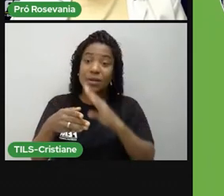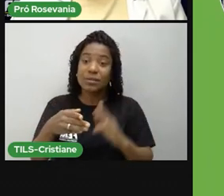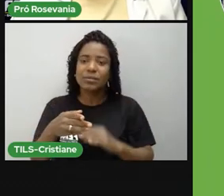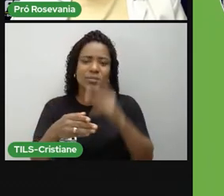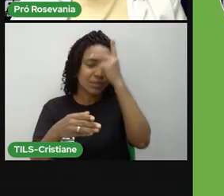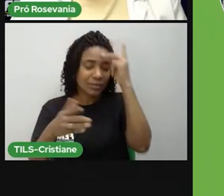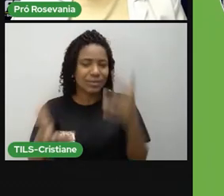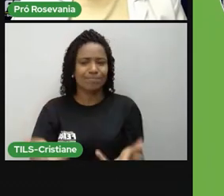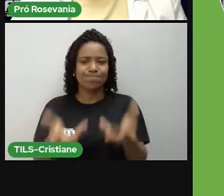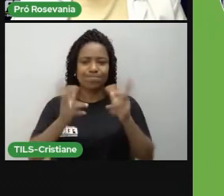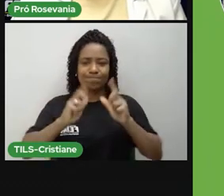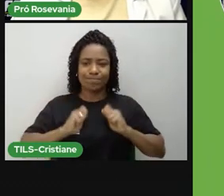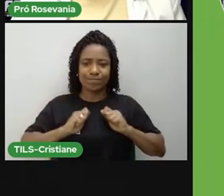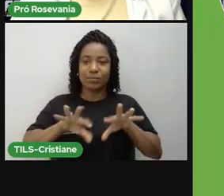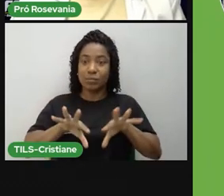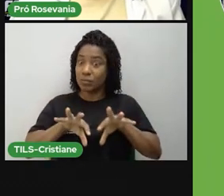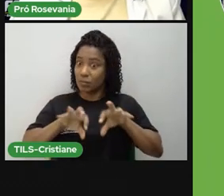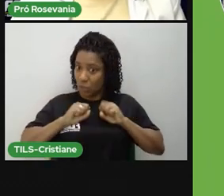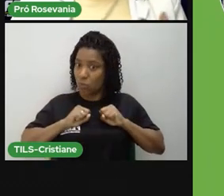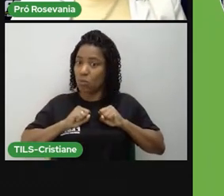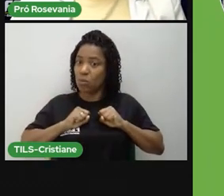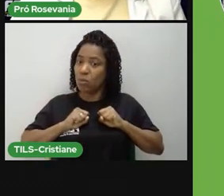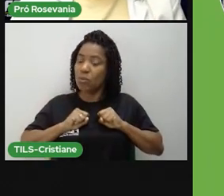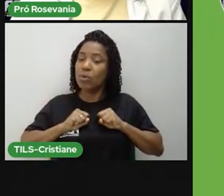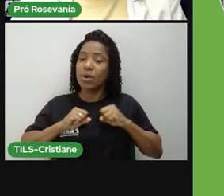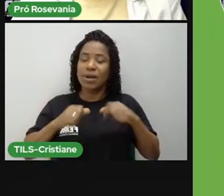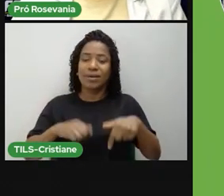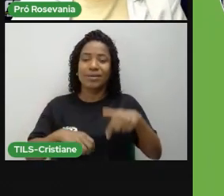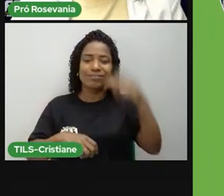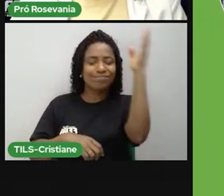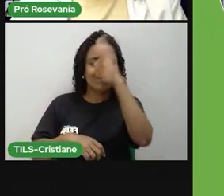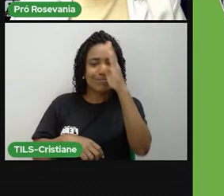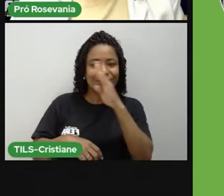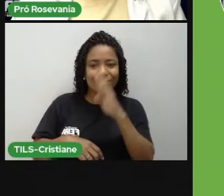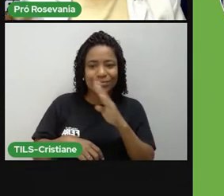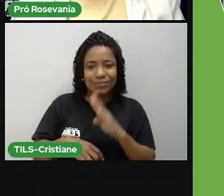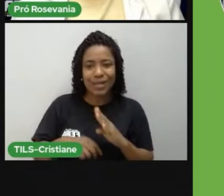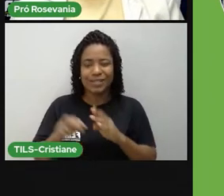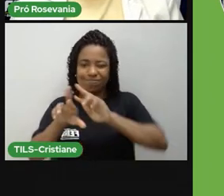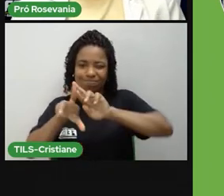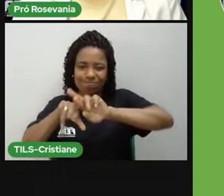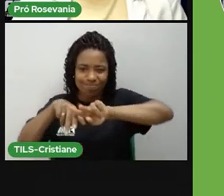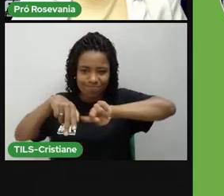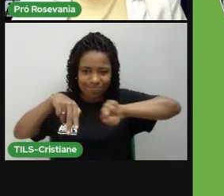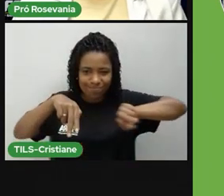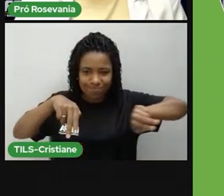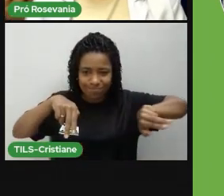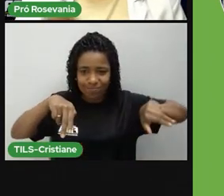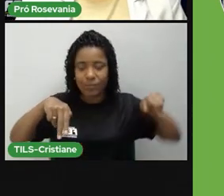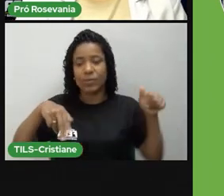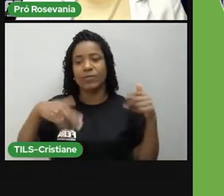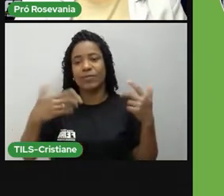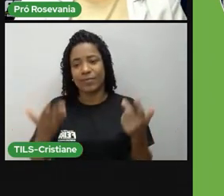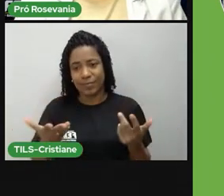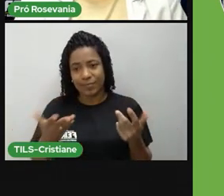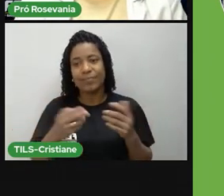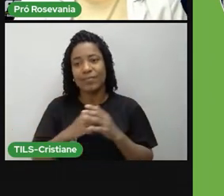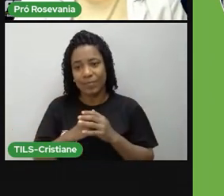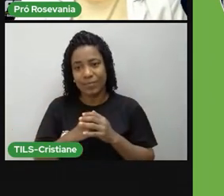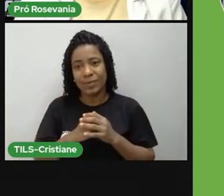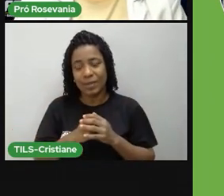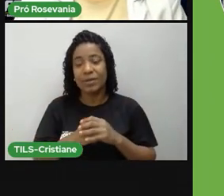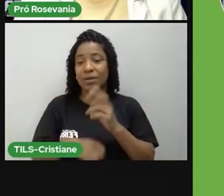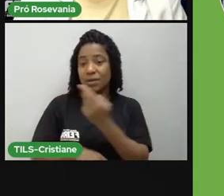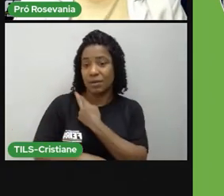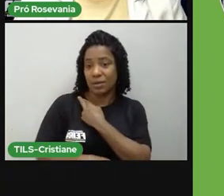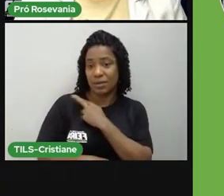que, infelizmente, né, a gente vive num país tão diversificado de tudo, né, eu até esqueci de falar, né, da